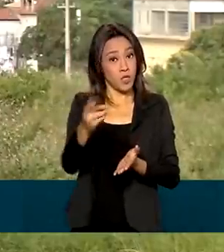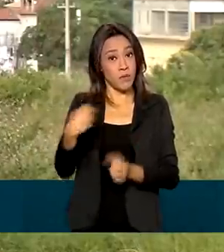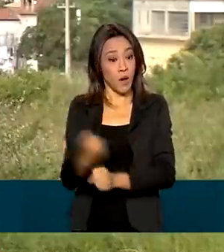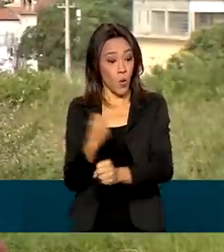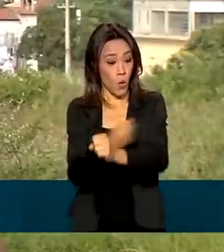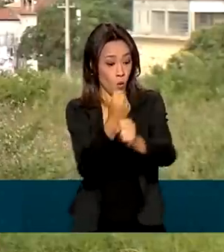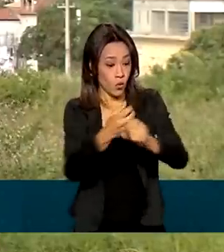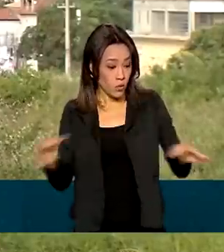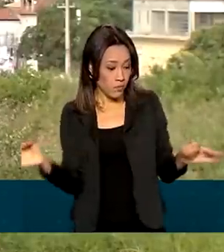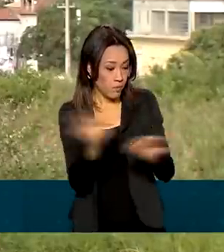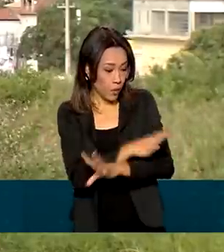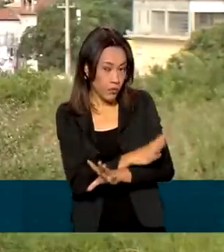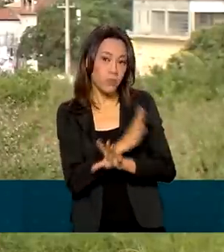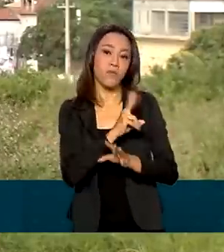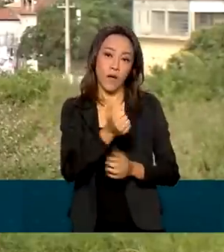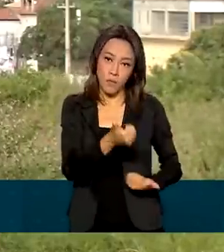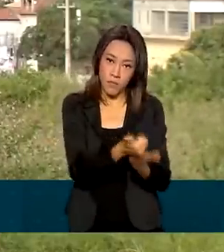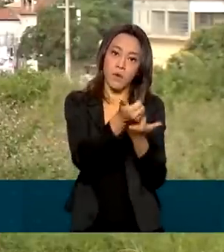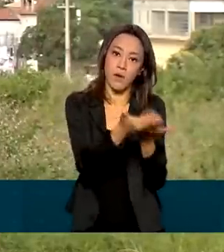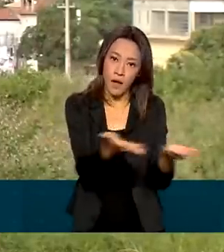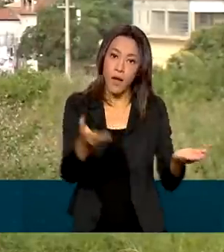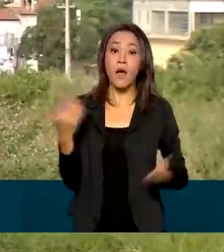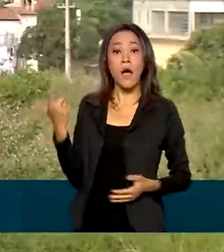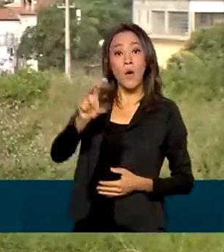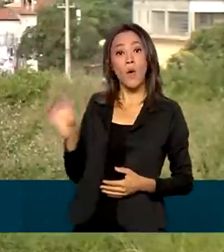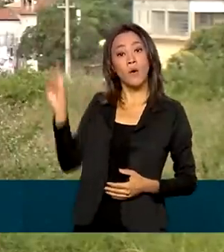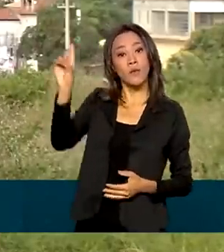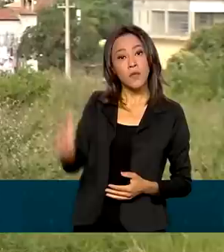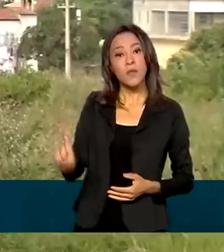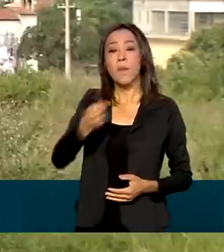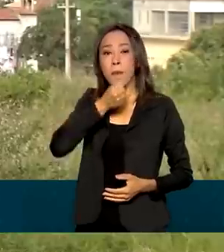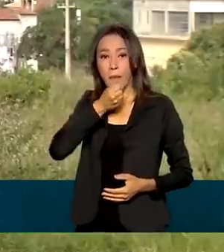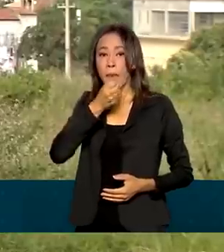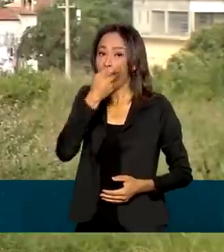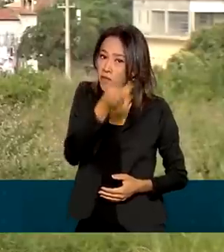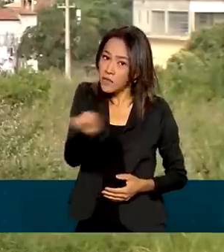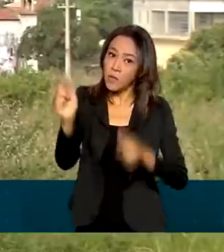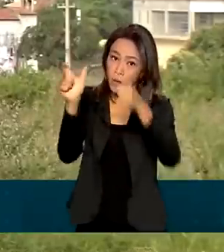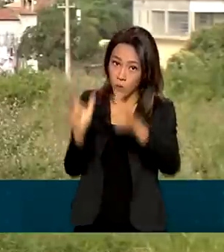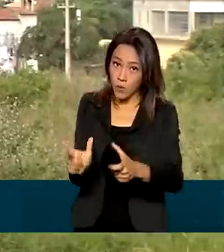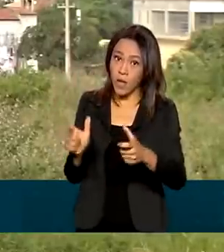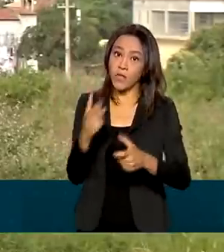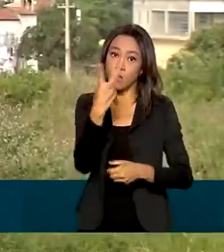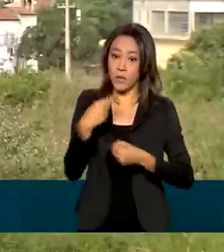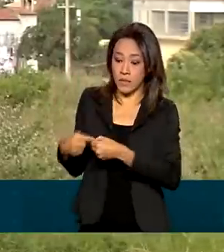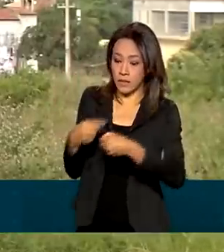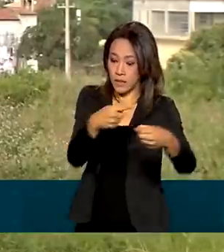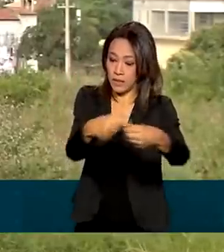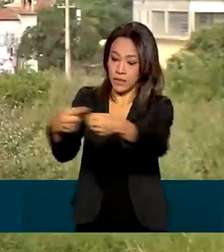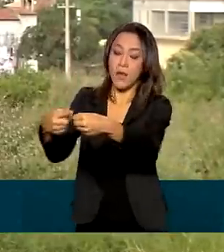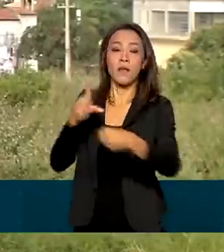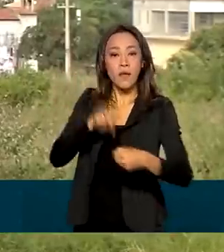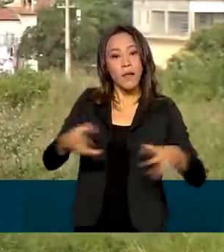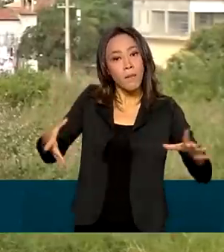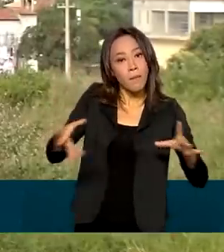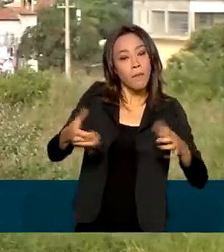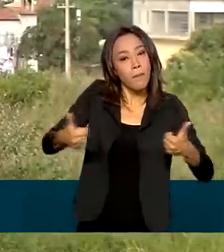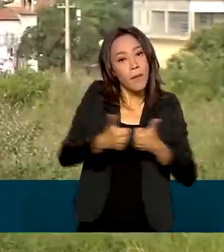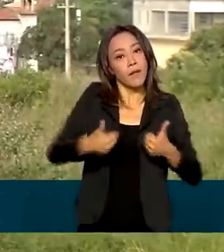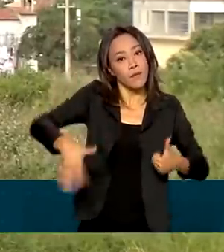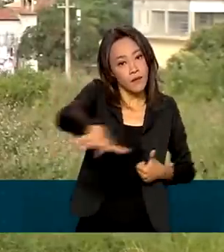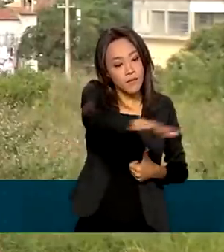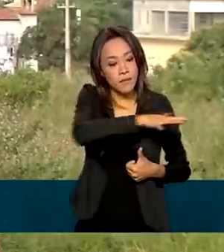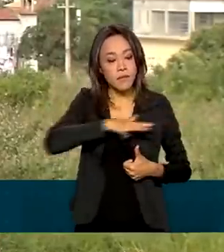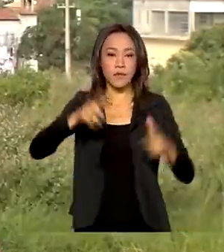repórter Cláudia Boiunga visitou o reassentamento urbano Barra de Santana, que faz parte do complexo da barragem de Oticica.